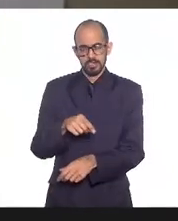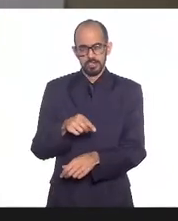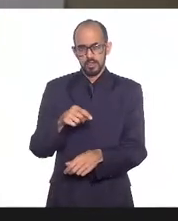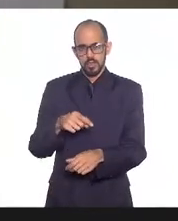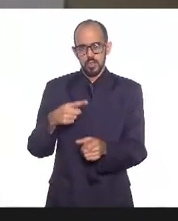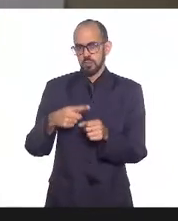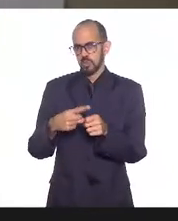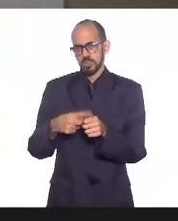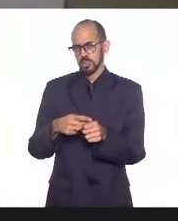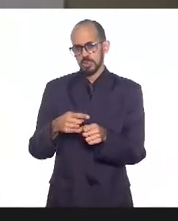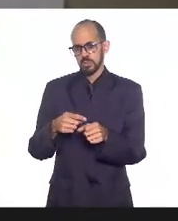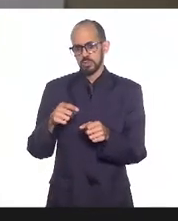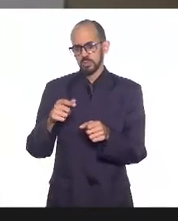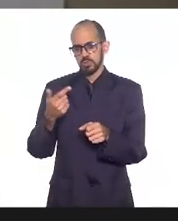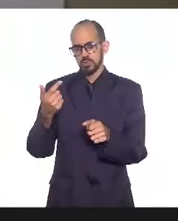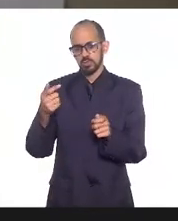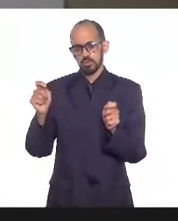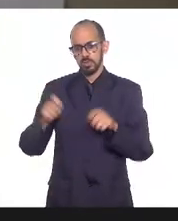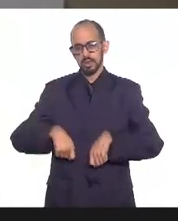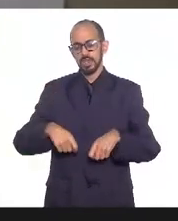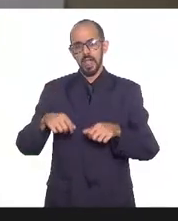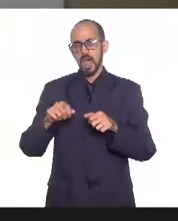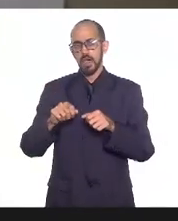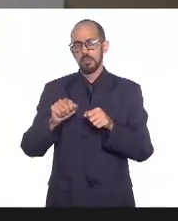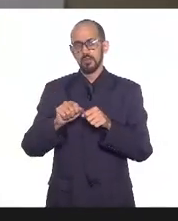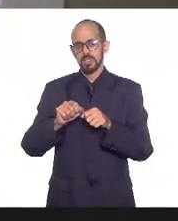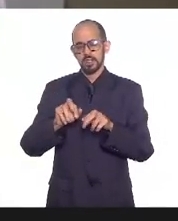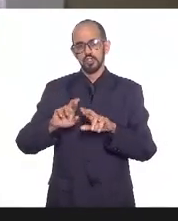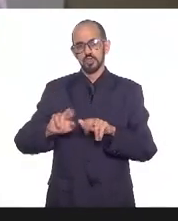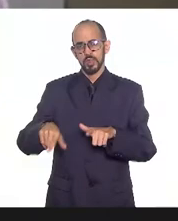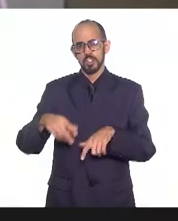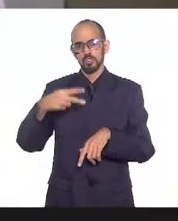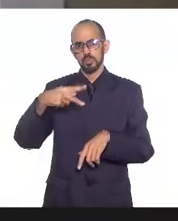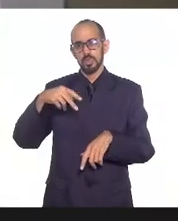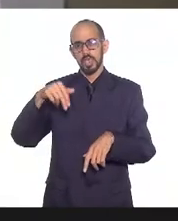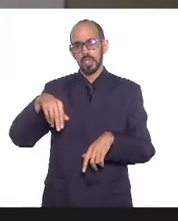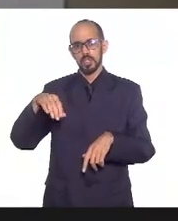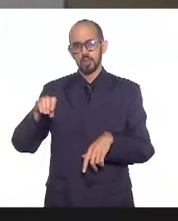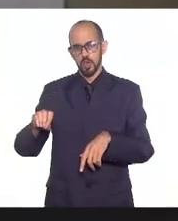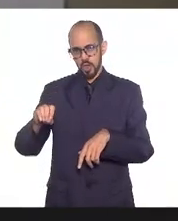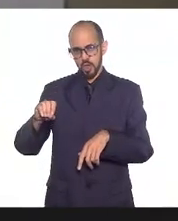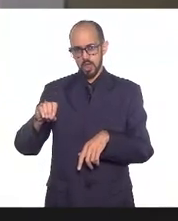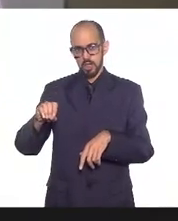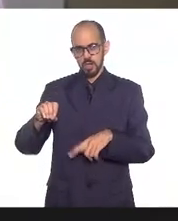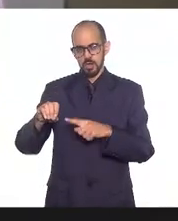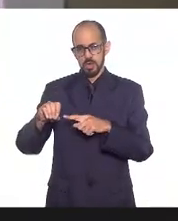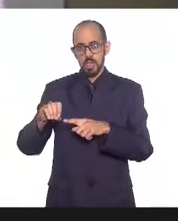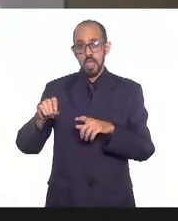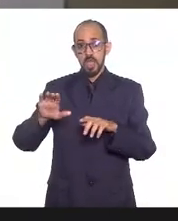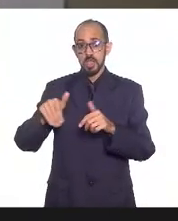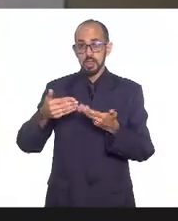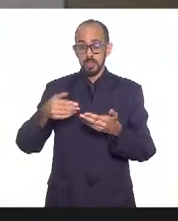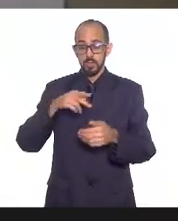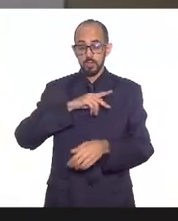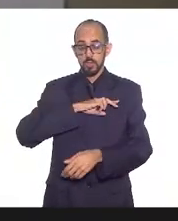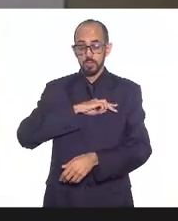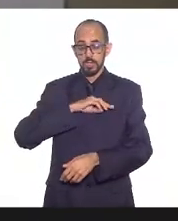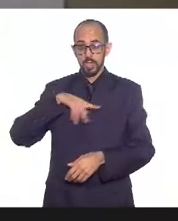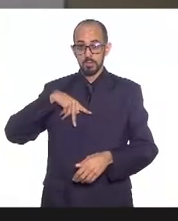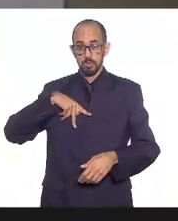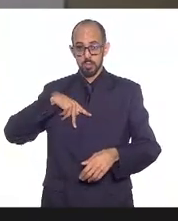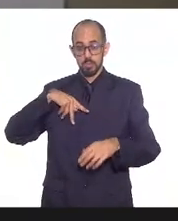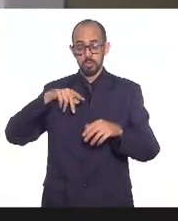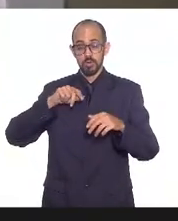não tem muito como sair do que está no PNO eles têm que seguir o que está no PNO e o Ministério Público vem presando vem